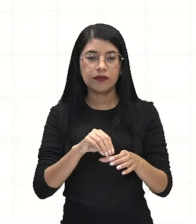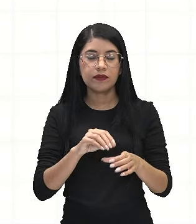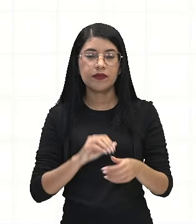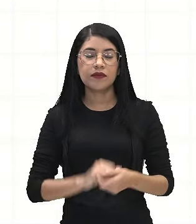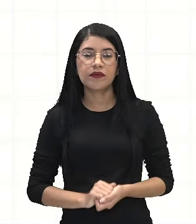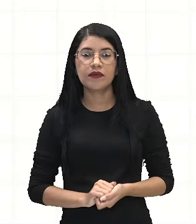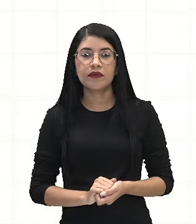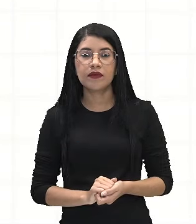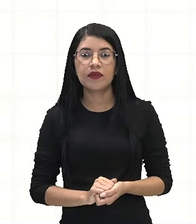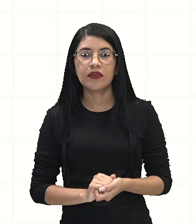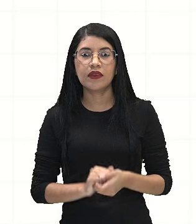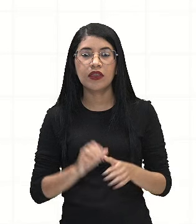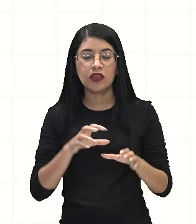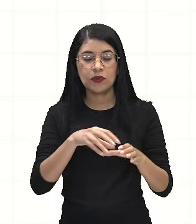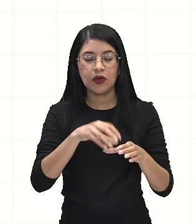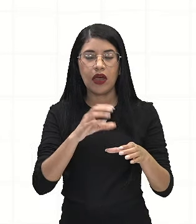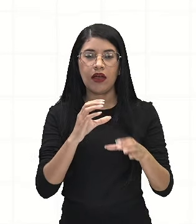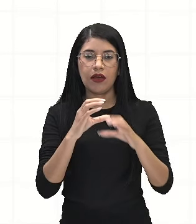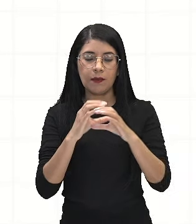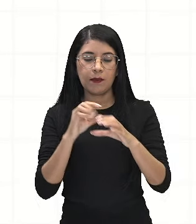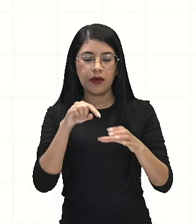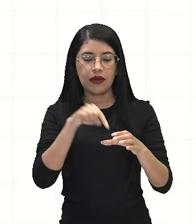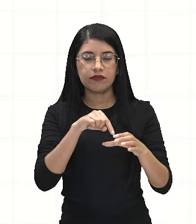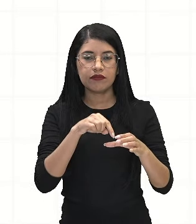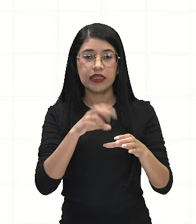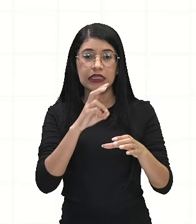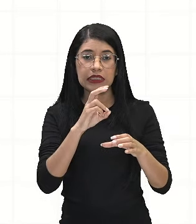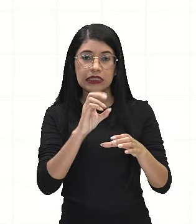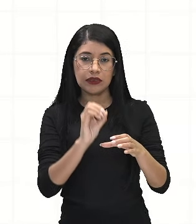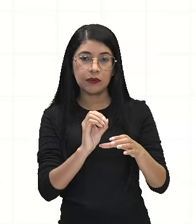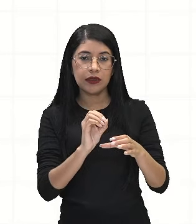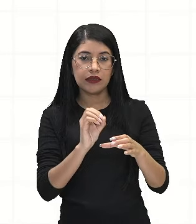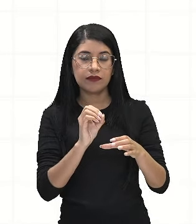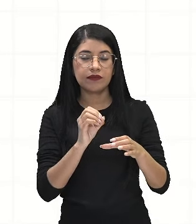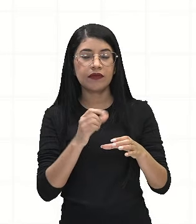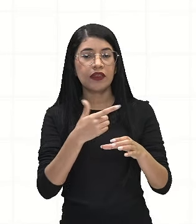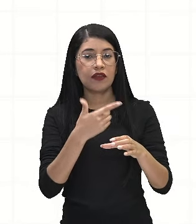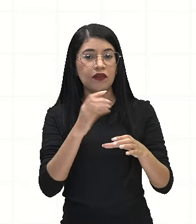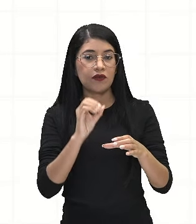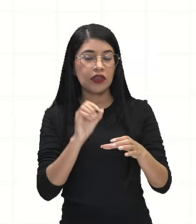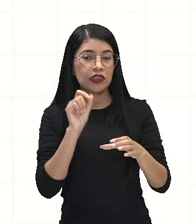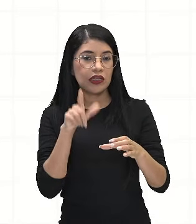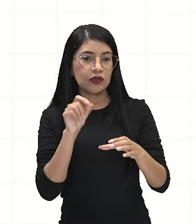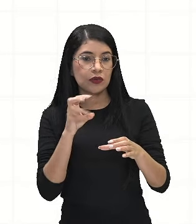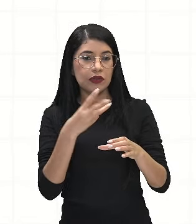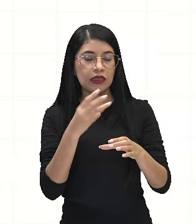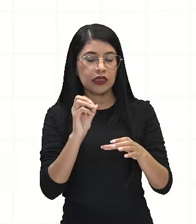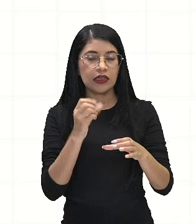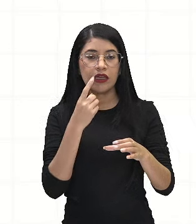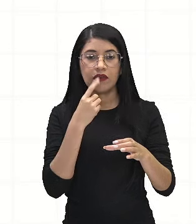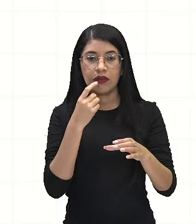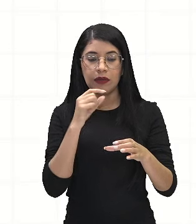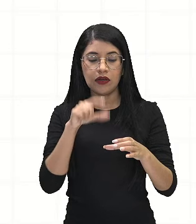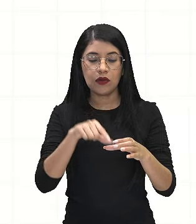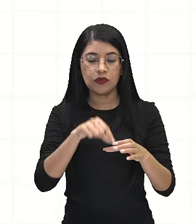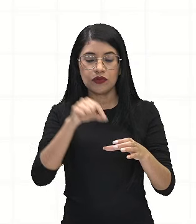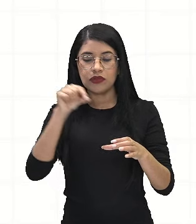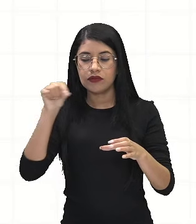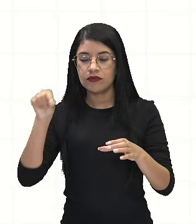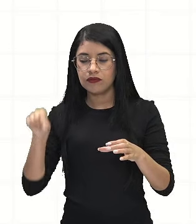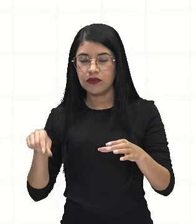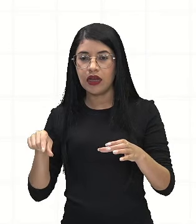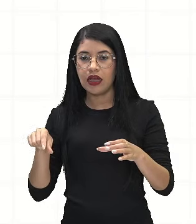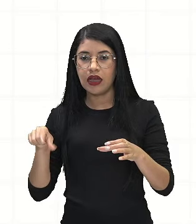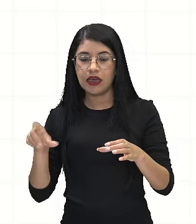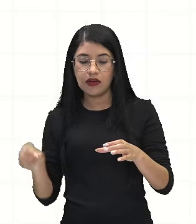e coloco de novo para fazer a segunda retirada. Qual é a probabilidade da primeira bola sorteada ser